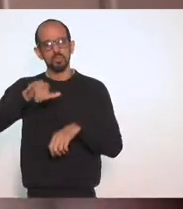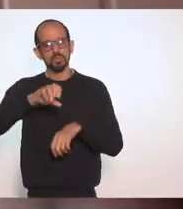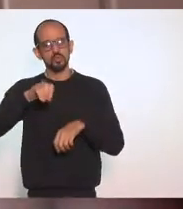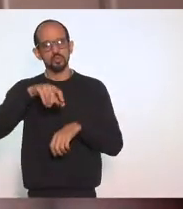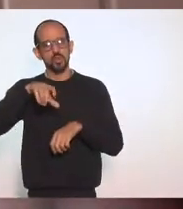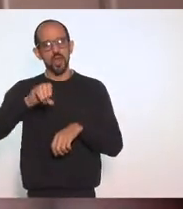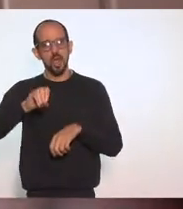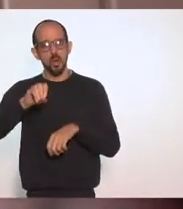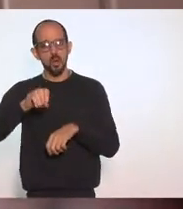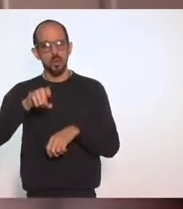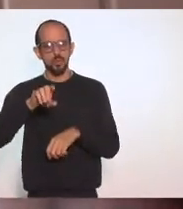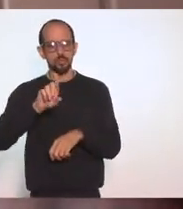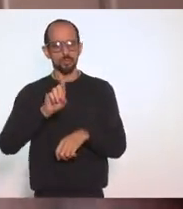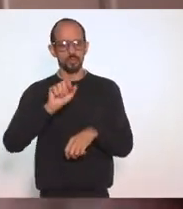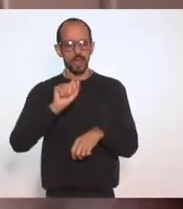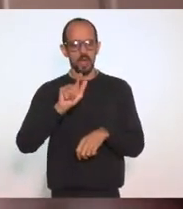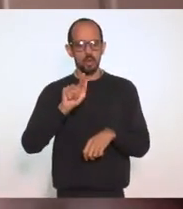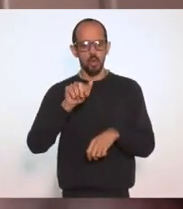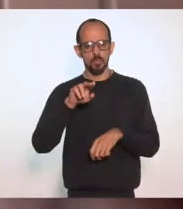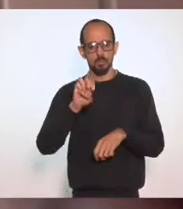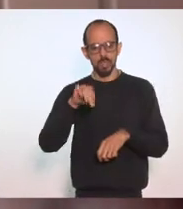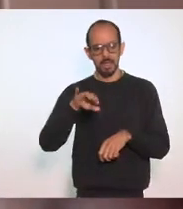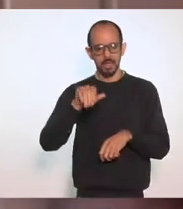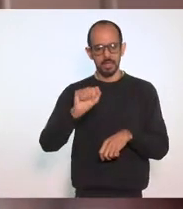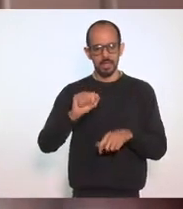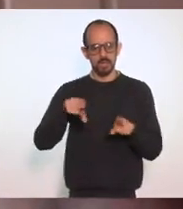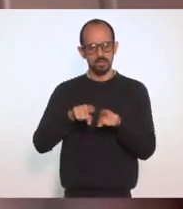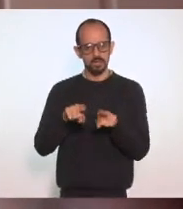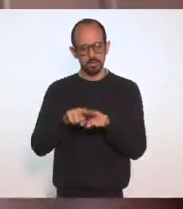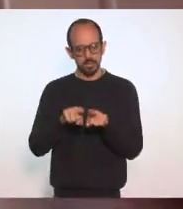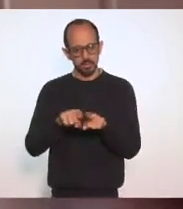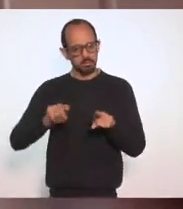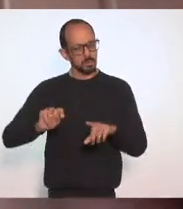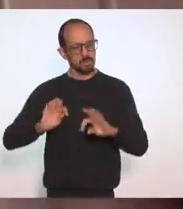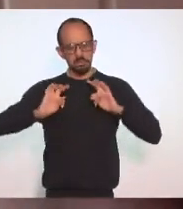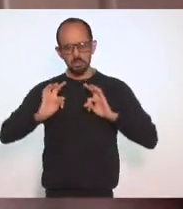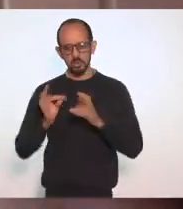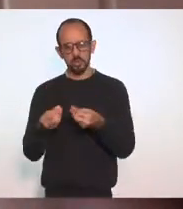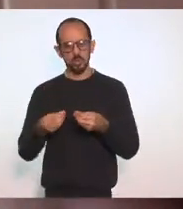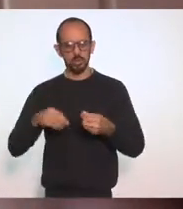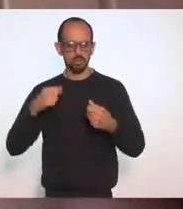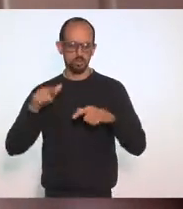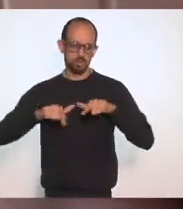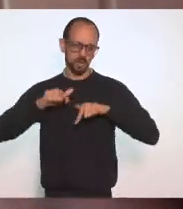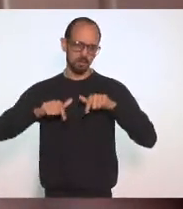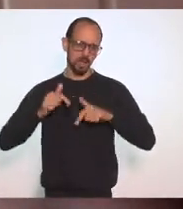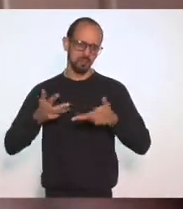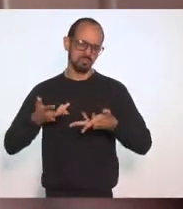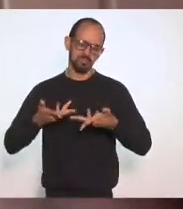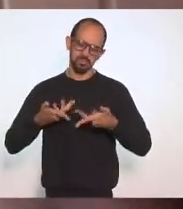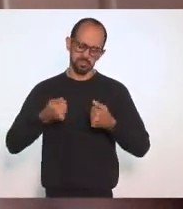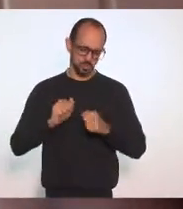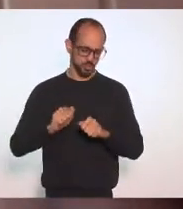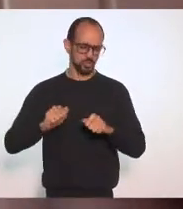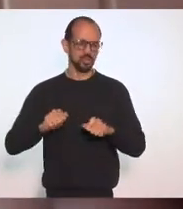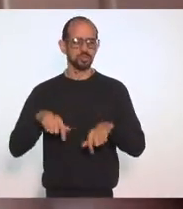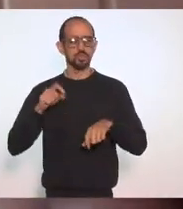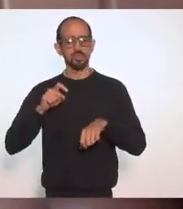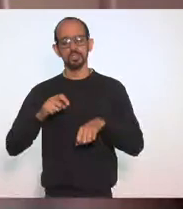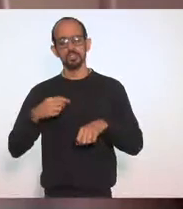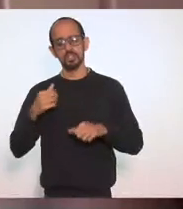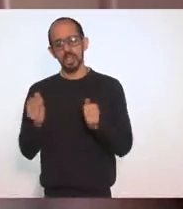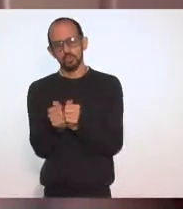ministério Público Federal Pelo trabalho Brilhante E pela possibilidade De estar Conosco Nessa parceria E aqui